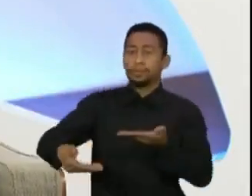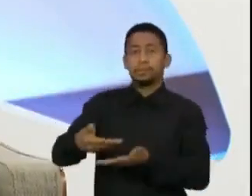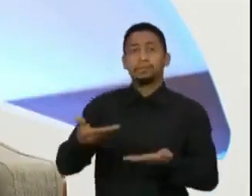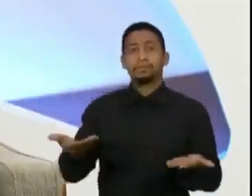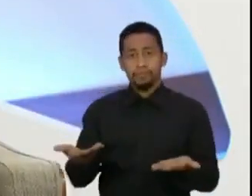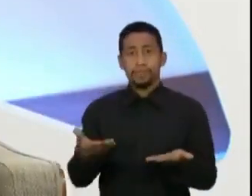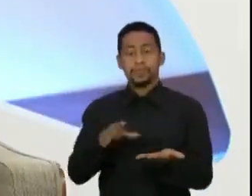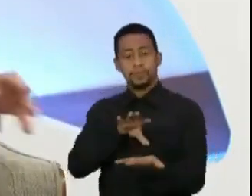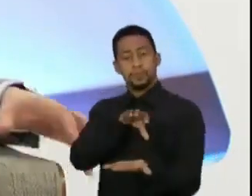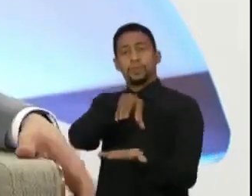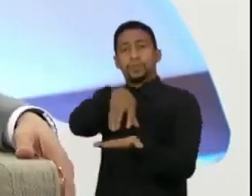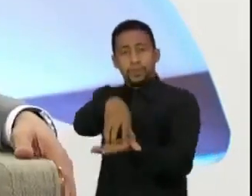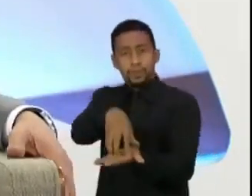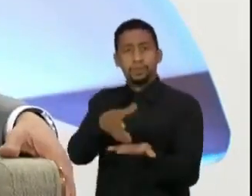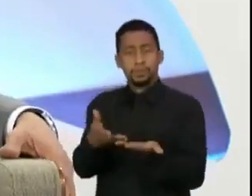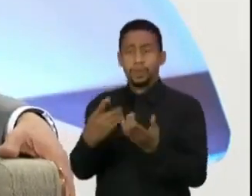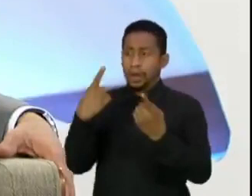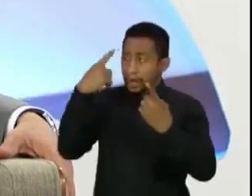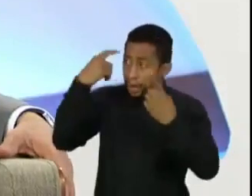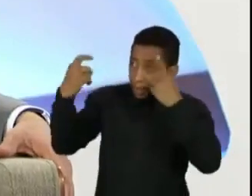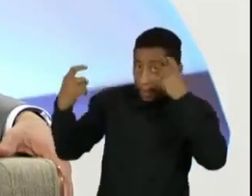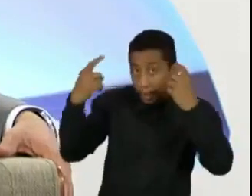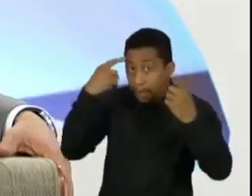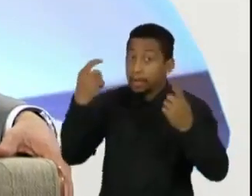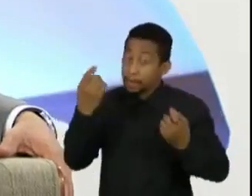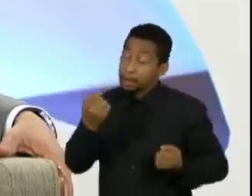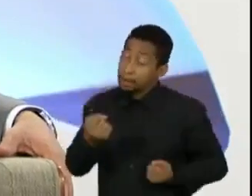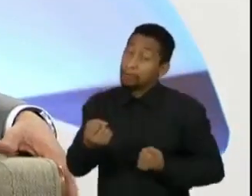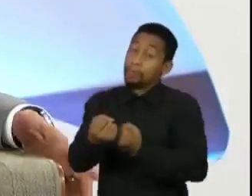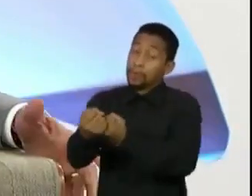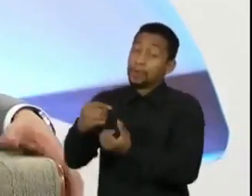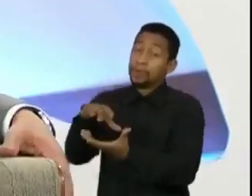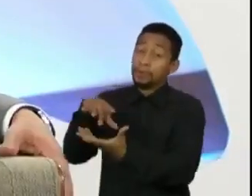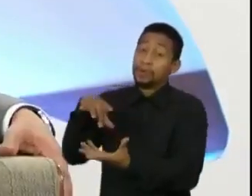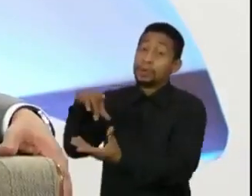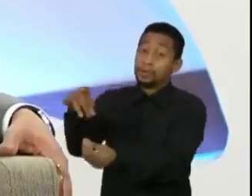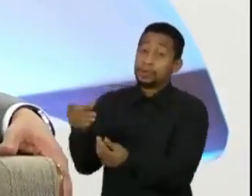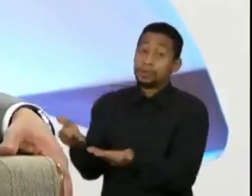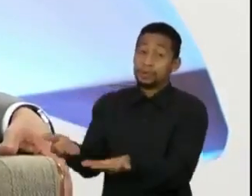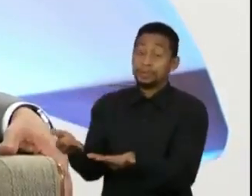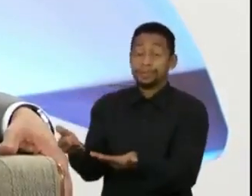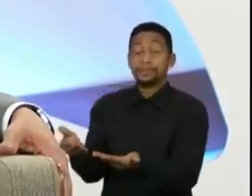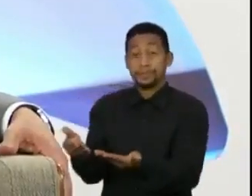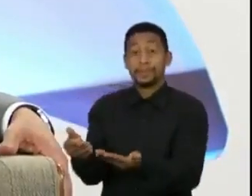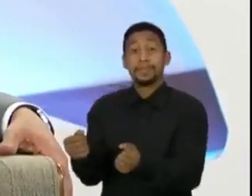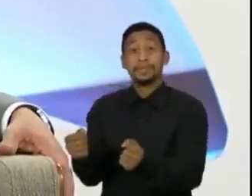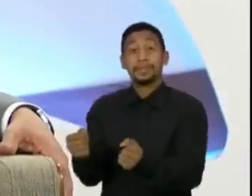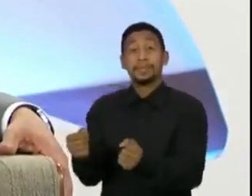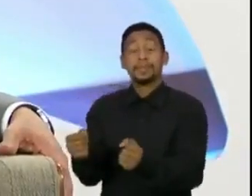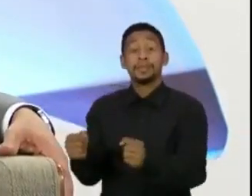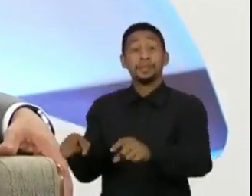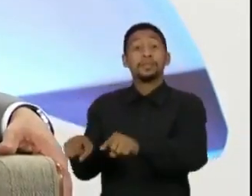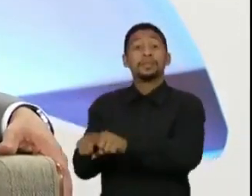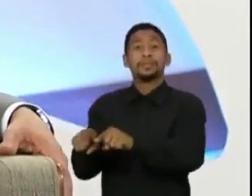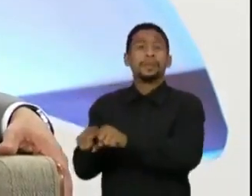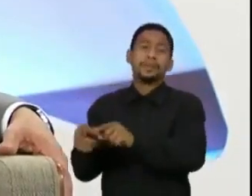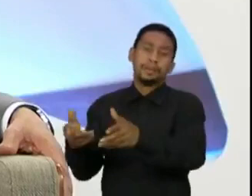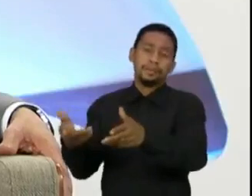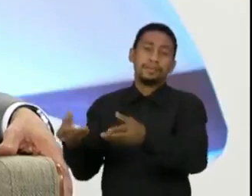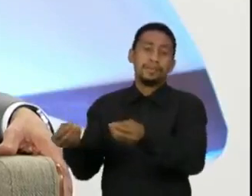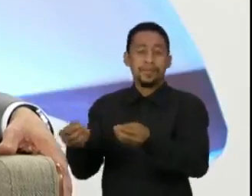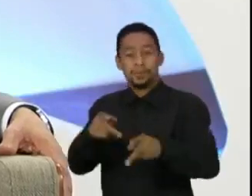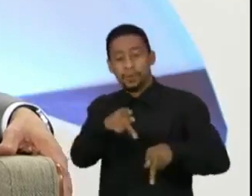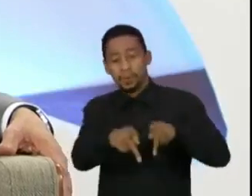um polo aglutinador de ideias a favor da democracia e que possa ser uma esperança